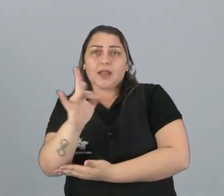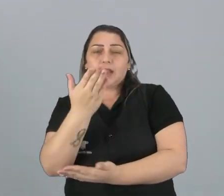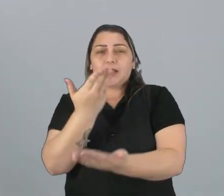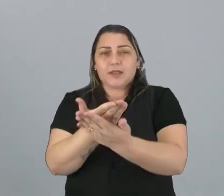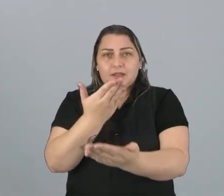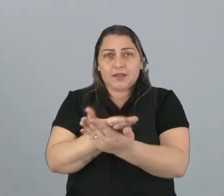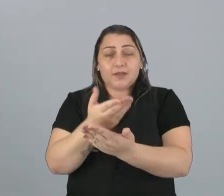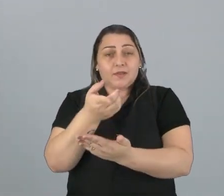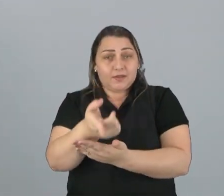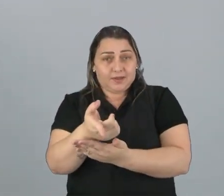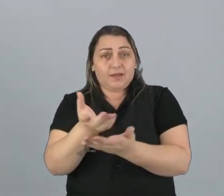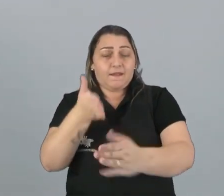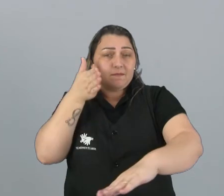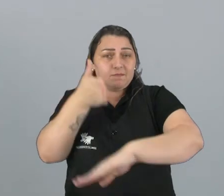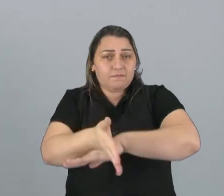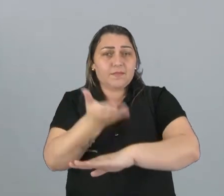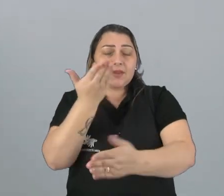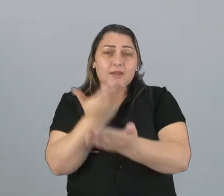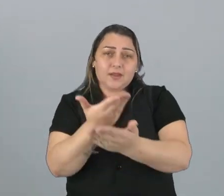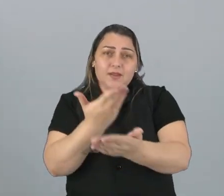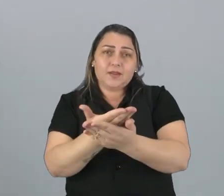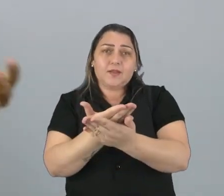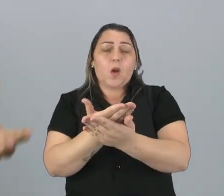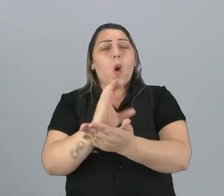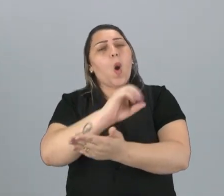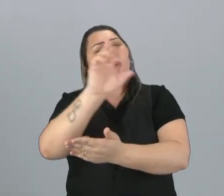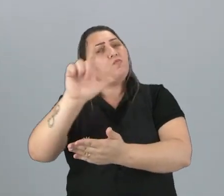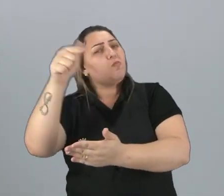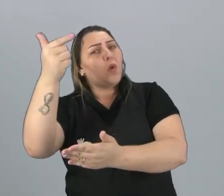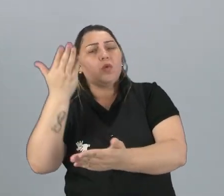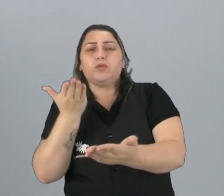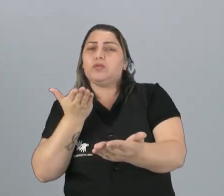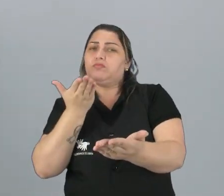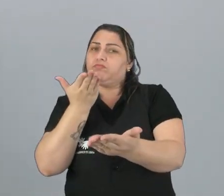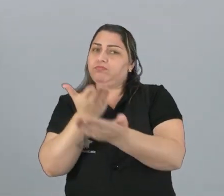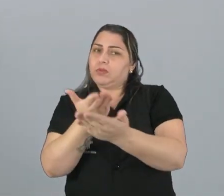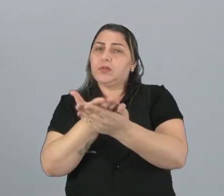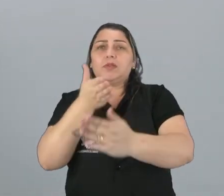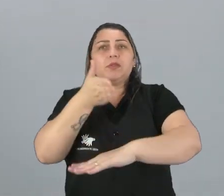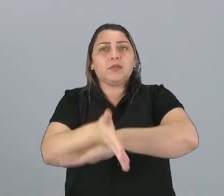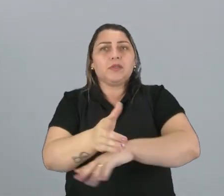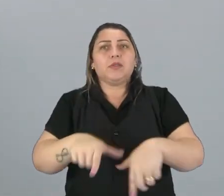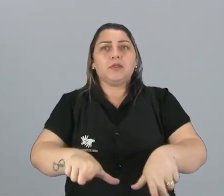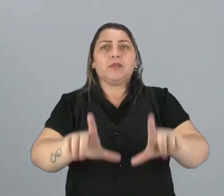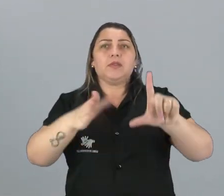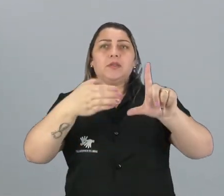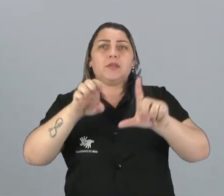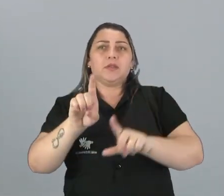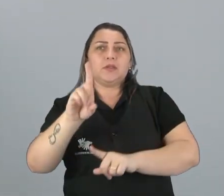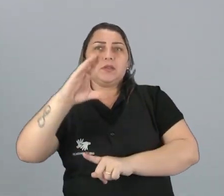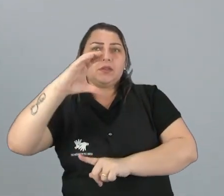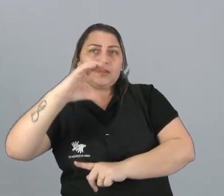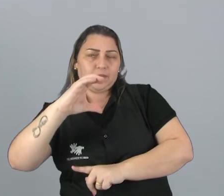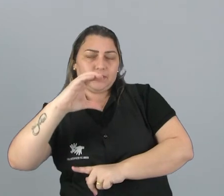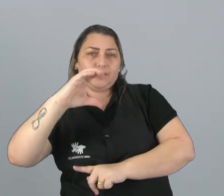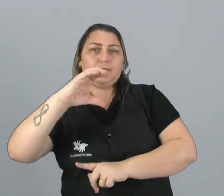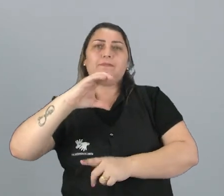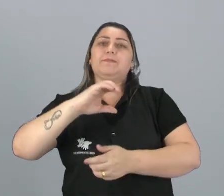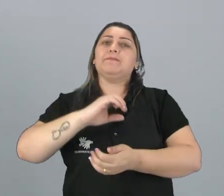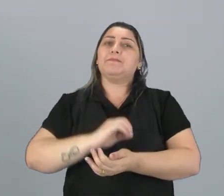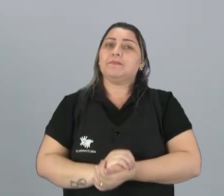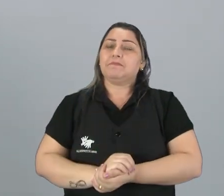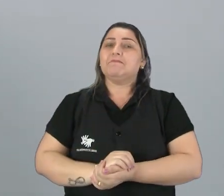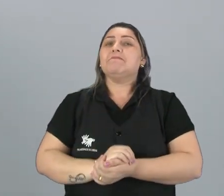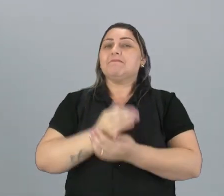aulas. Se você quiser acessar essa aula ou qualquer outro componente curricular, basta acessar a plataforma Eduque.